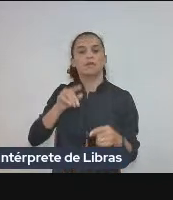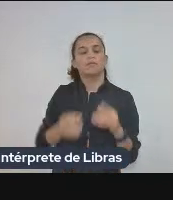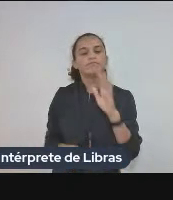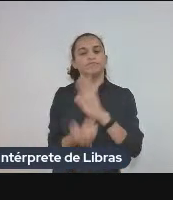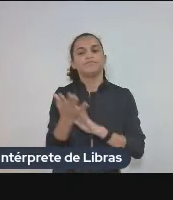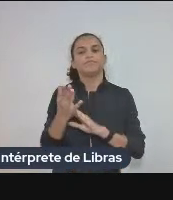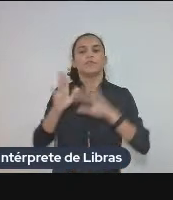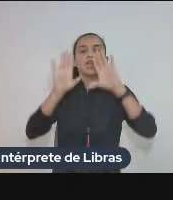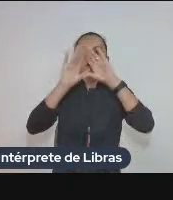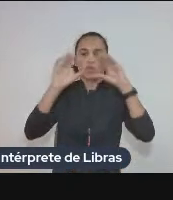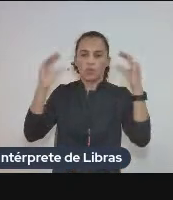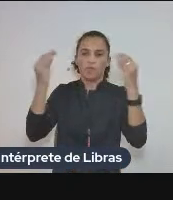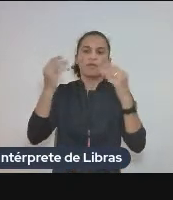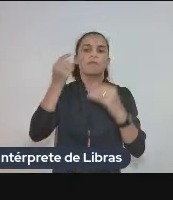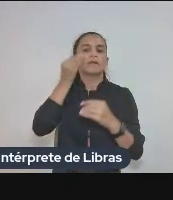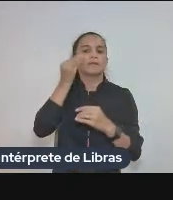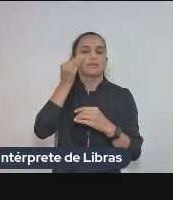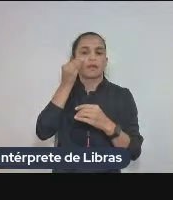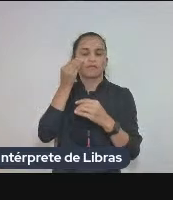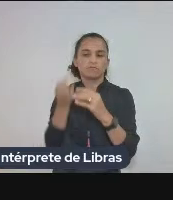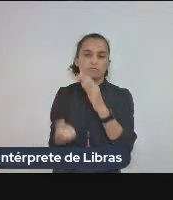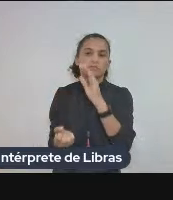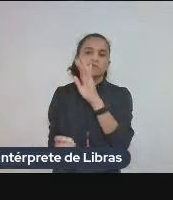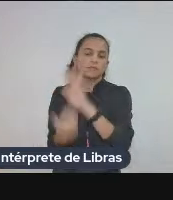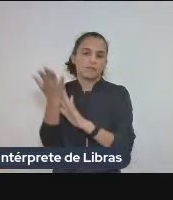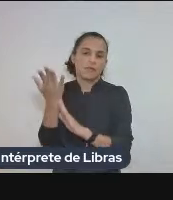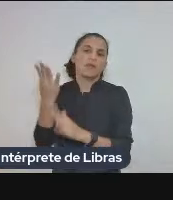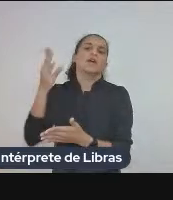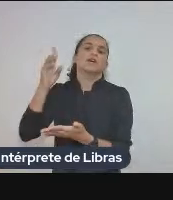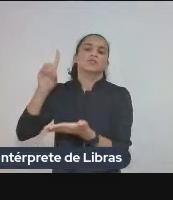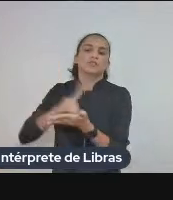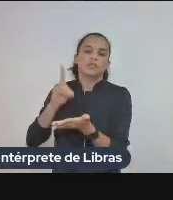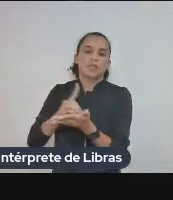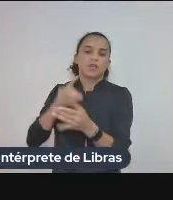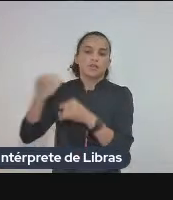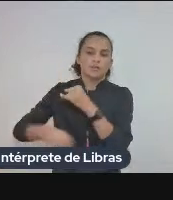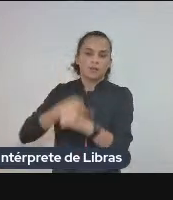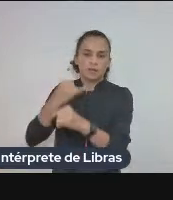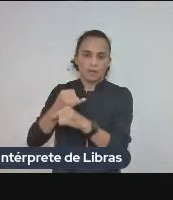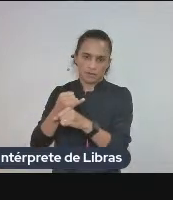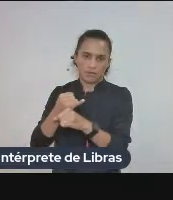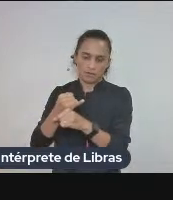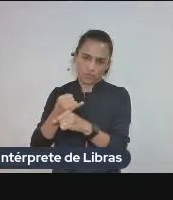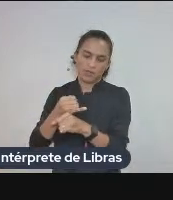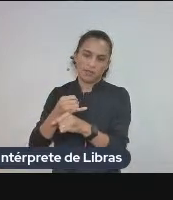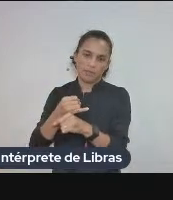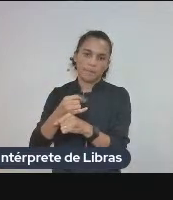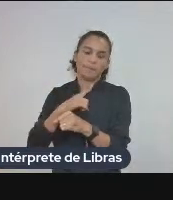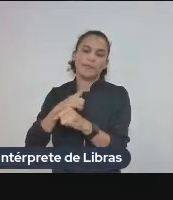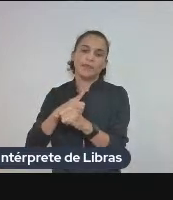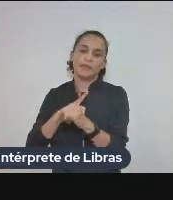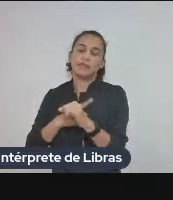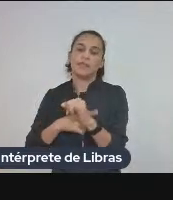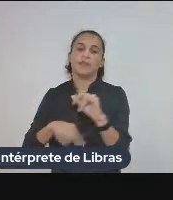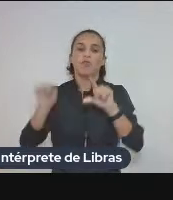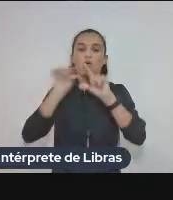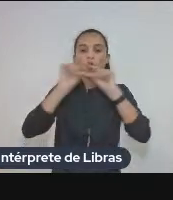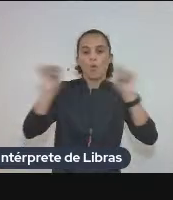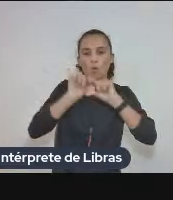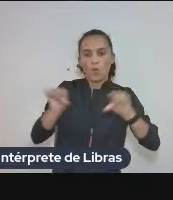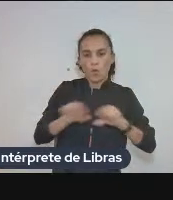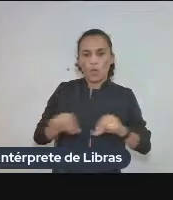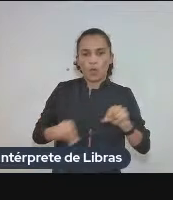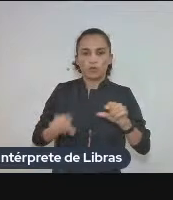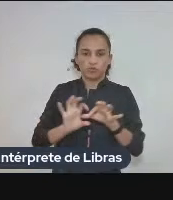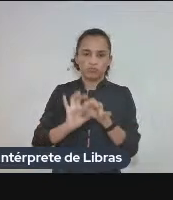ela é de código aberto não é necessário escalar nada no computador e a mala direta ela é uma ferramenta